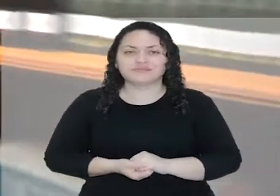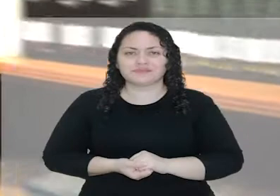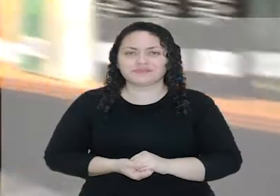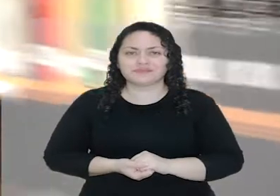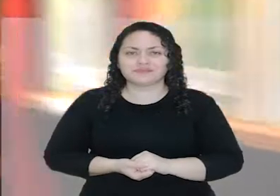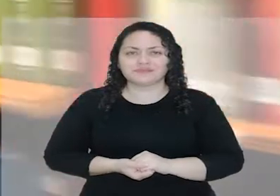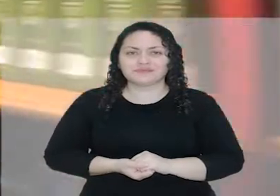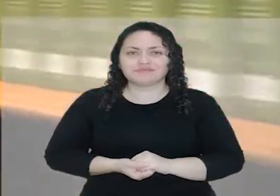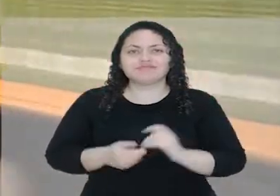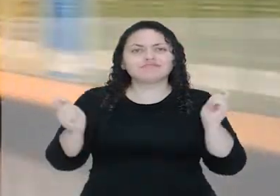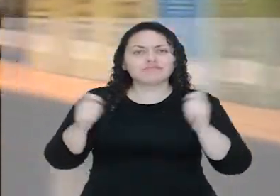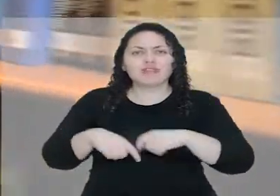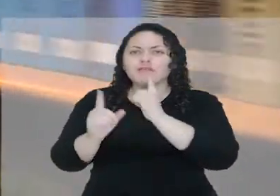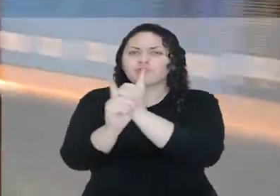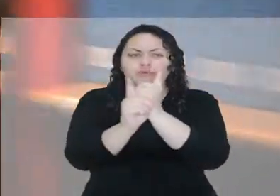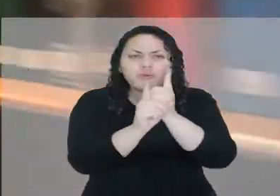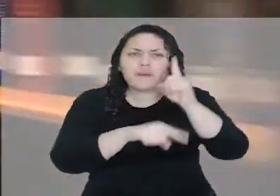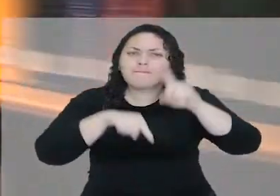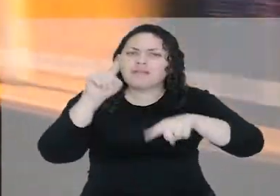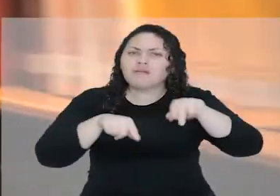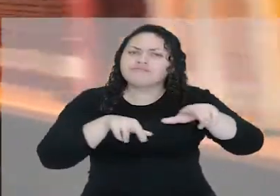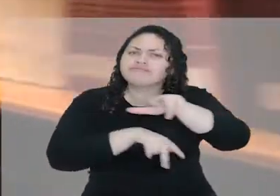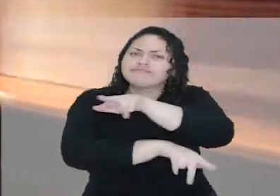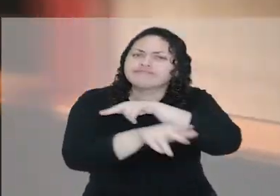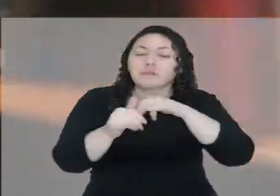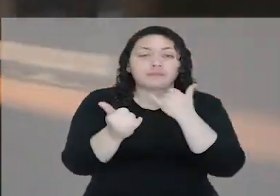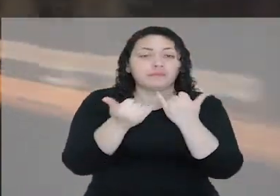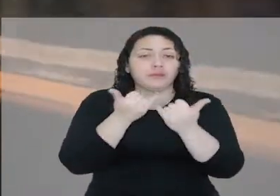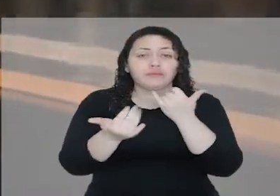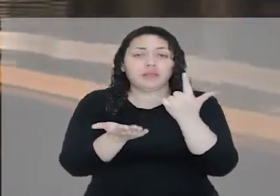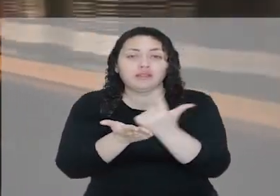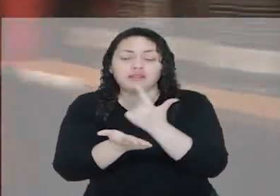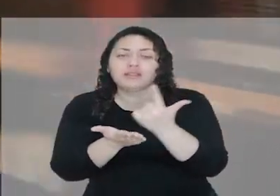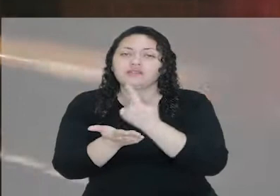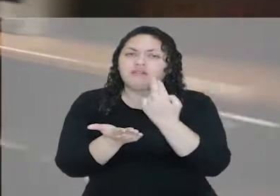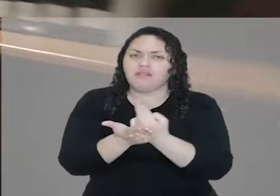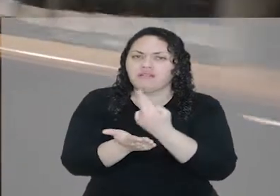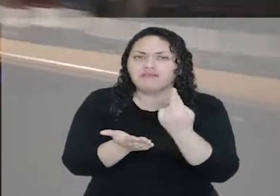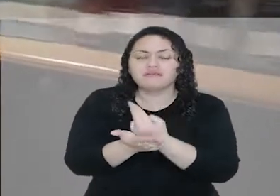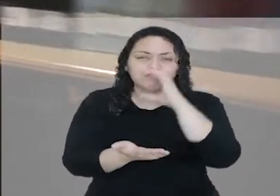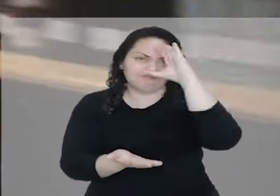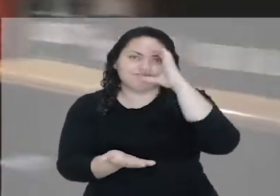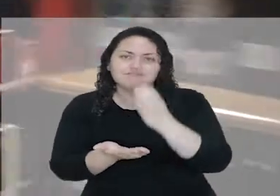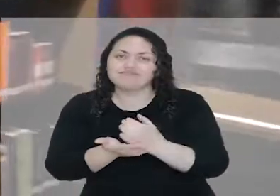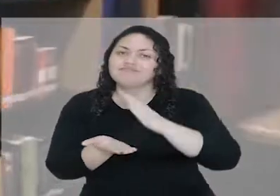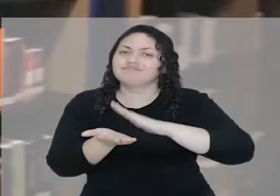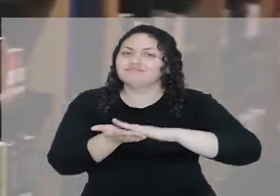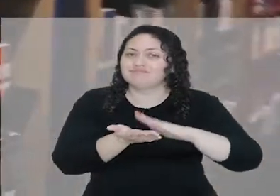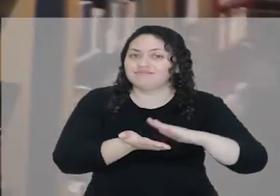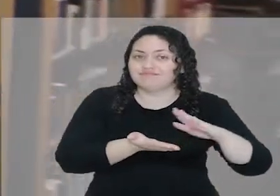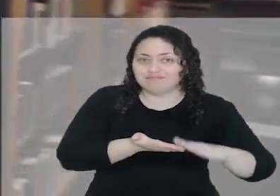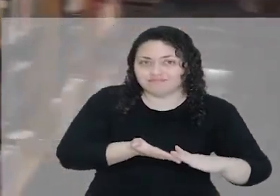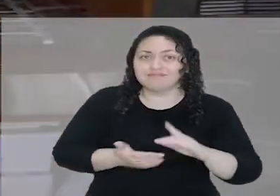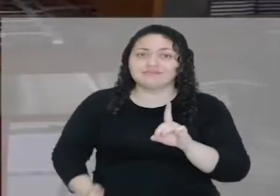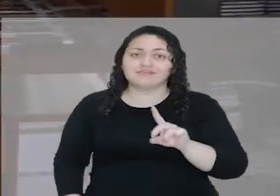Nele você encontra diversos tipos de materiais, como livros, revistas, teses, dissertações,